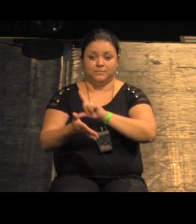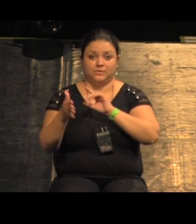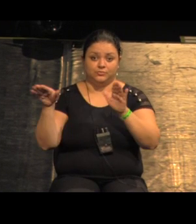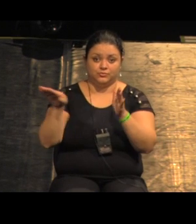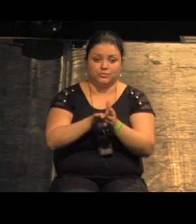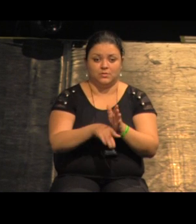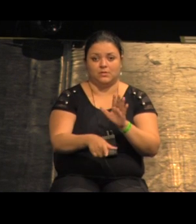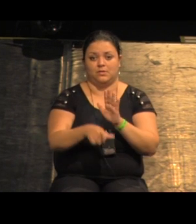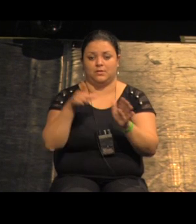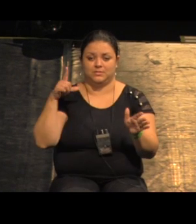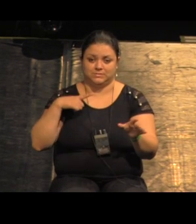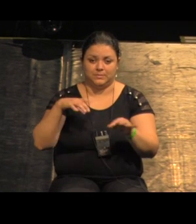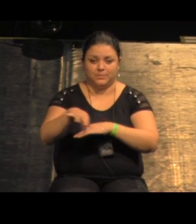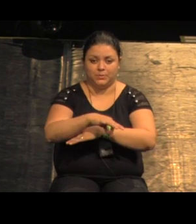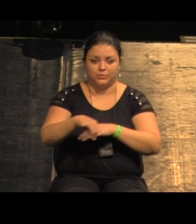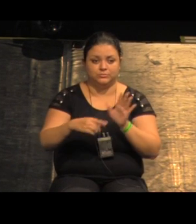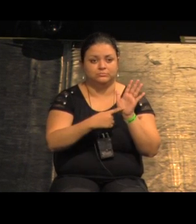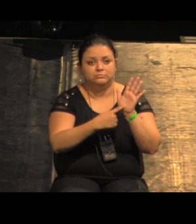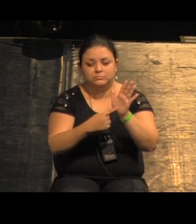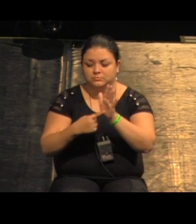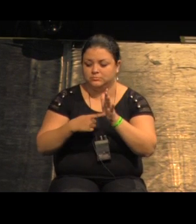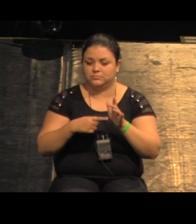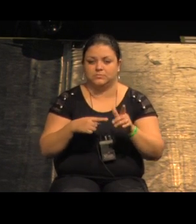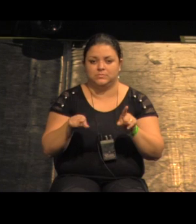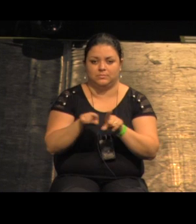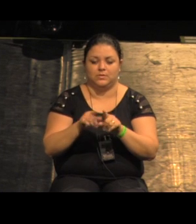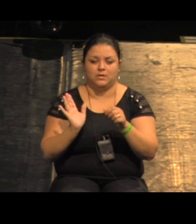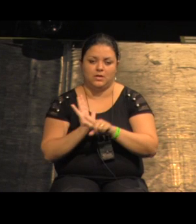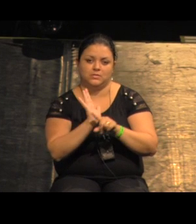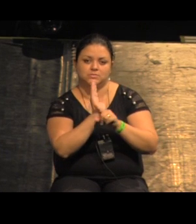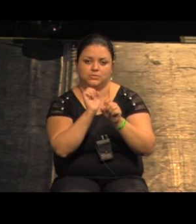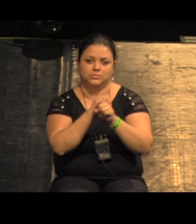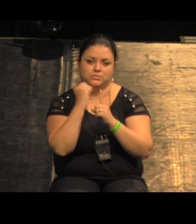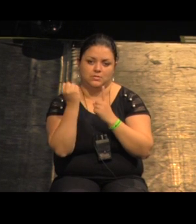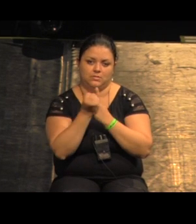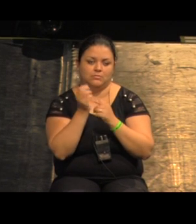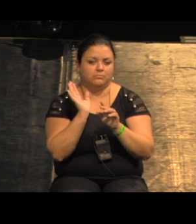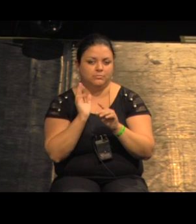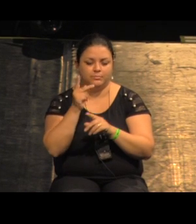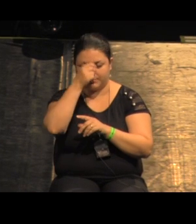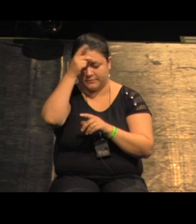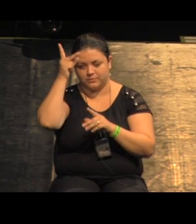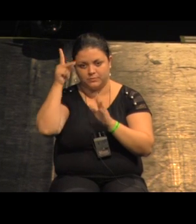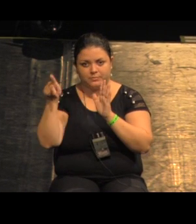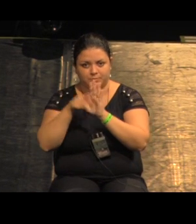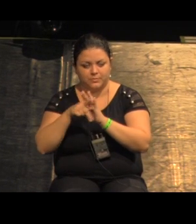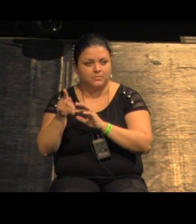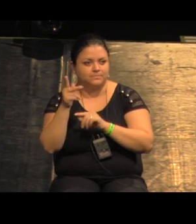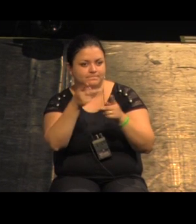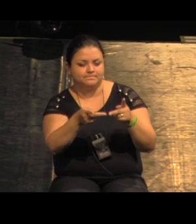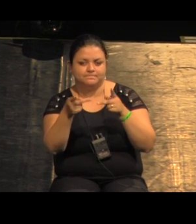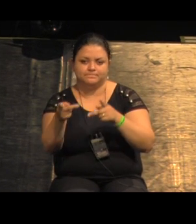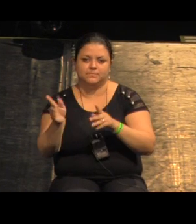urbanização e a equipe de assistentes sociais da prefeitura tinha feito um serviço excelente já a